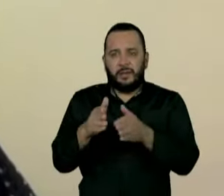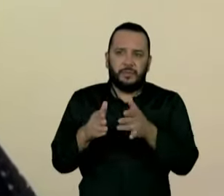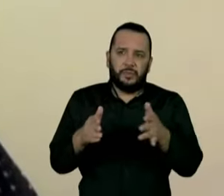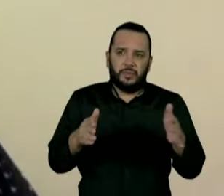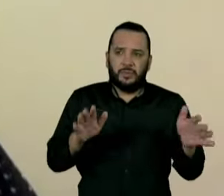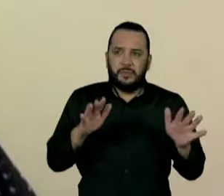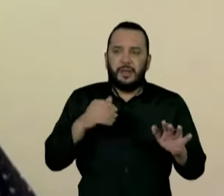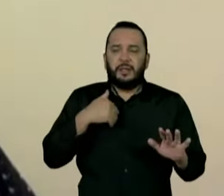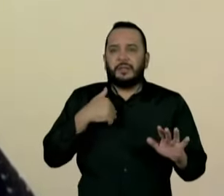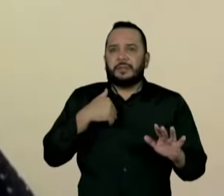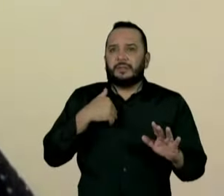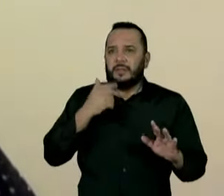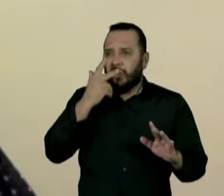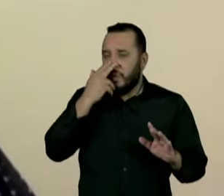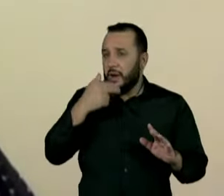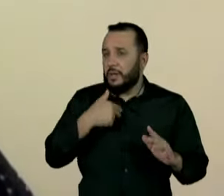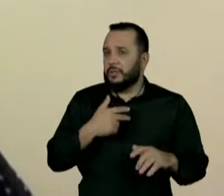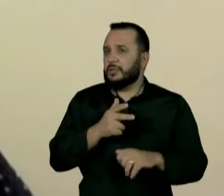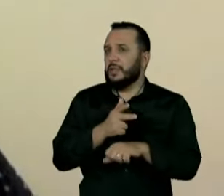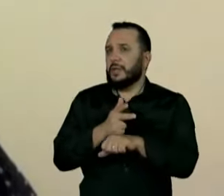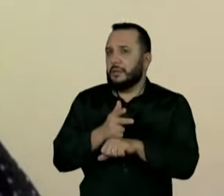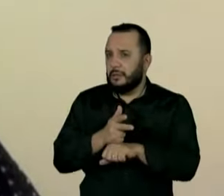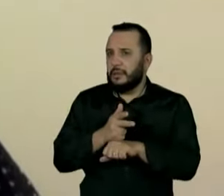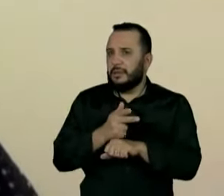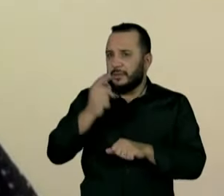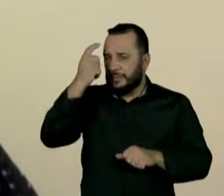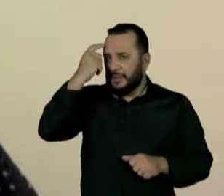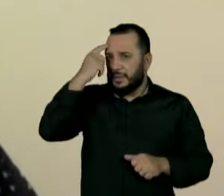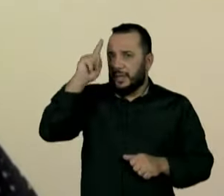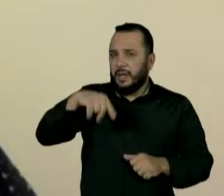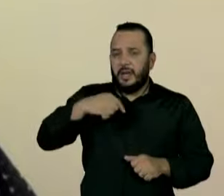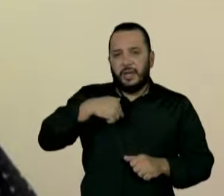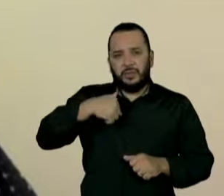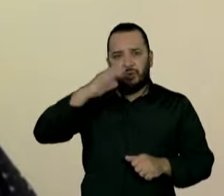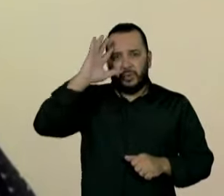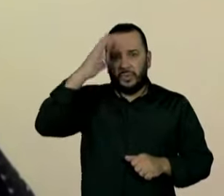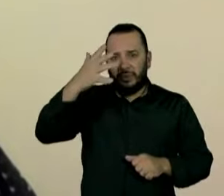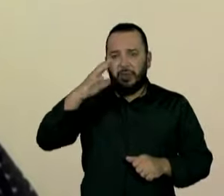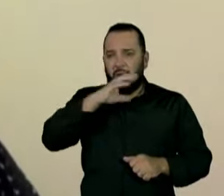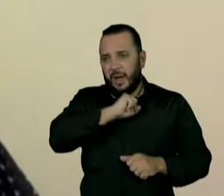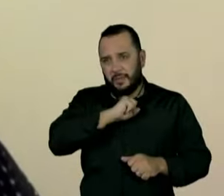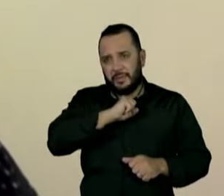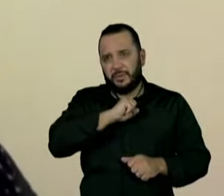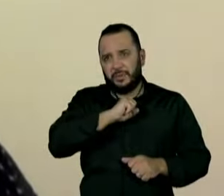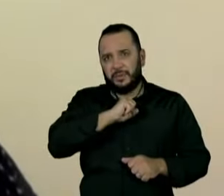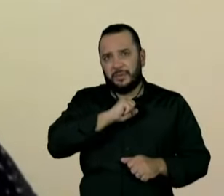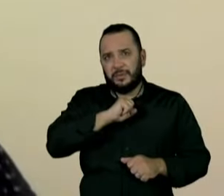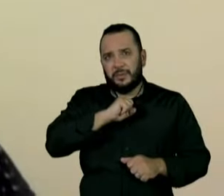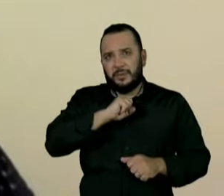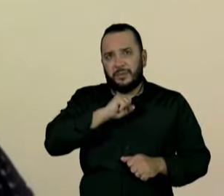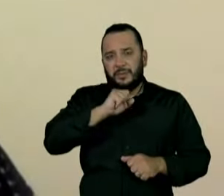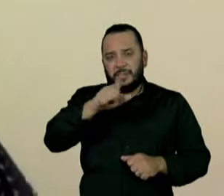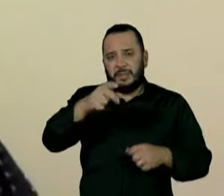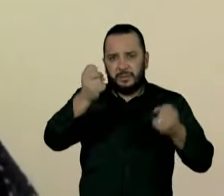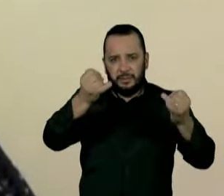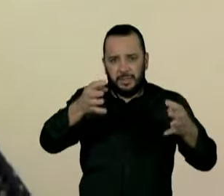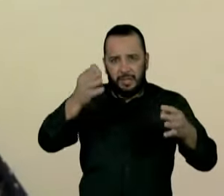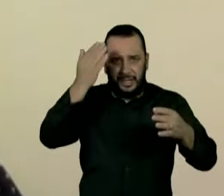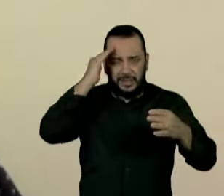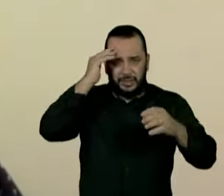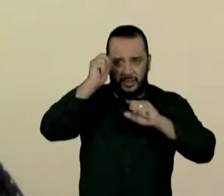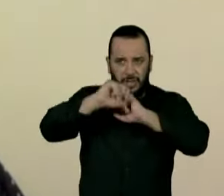objetivamente as câmeras, como uma solução a curto prazo, eu queria que o senhor deixasse muito claro. O senhor